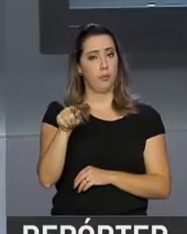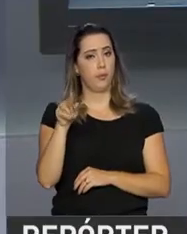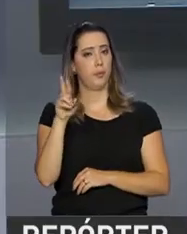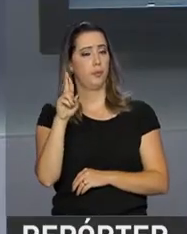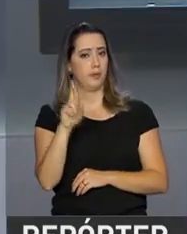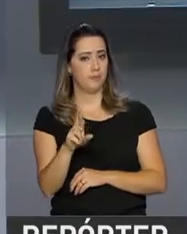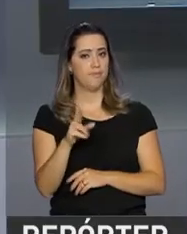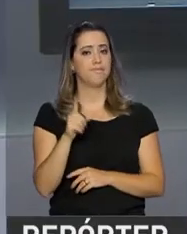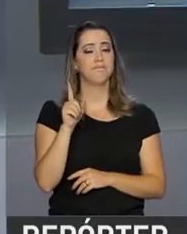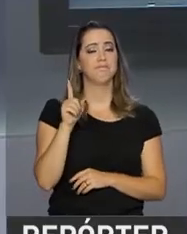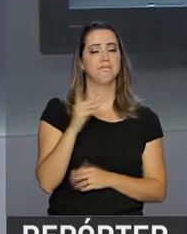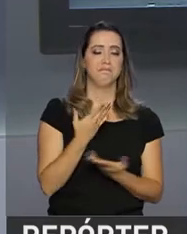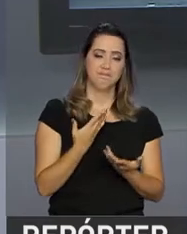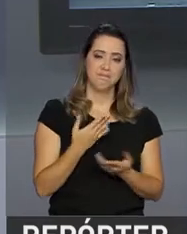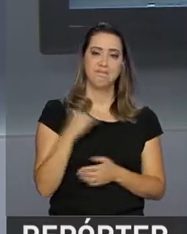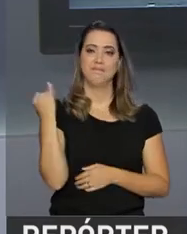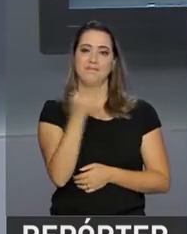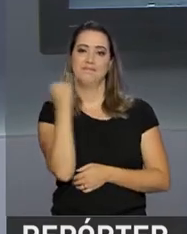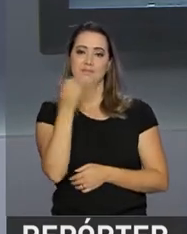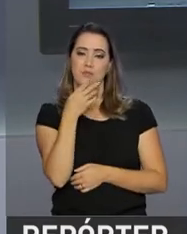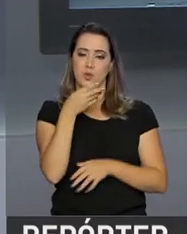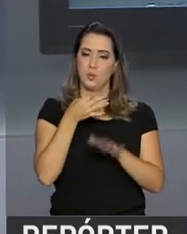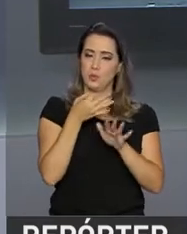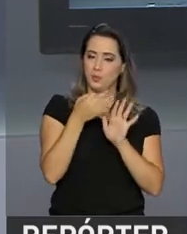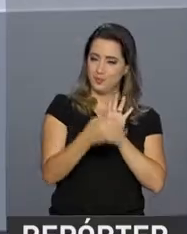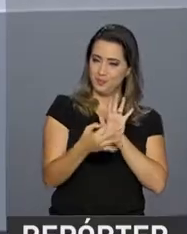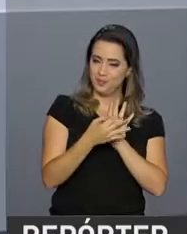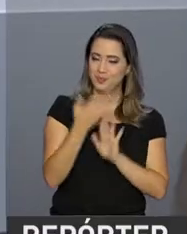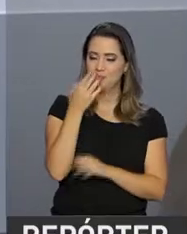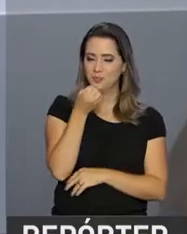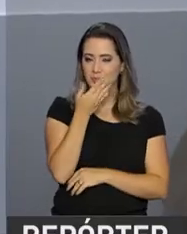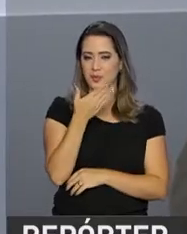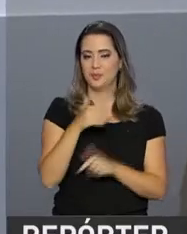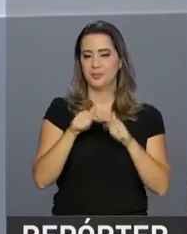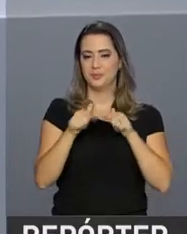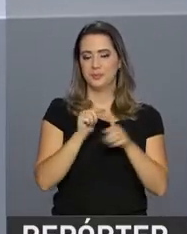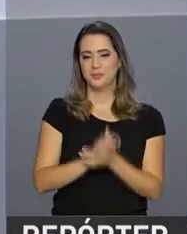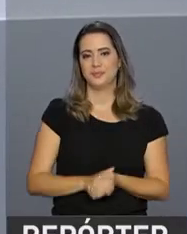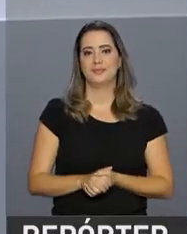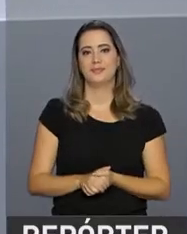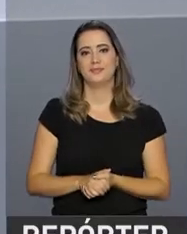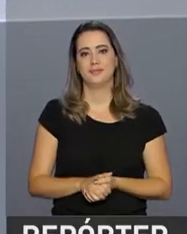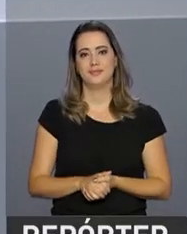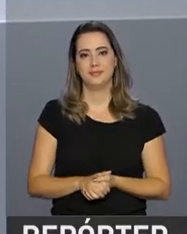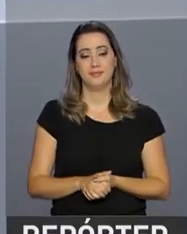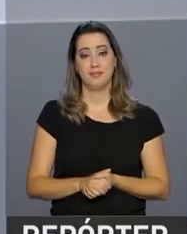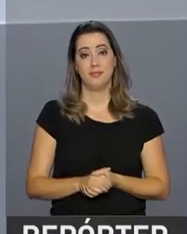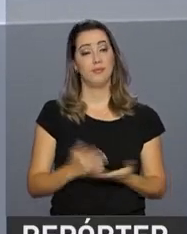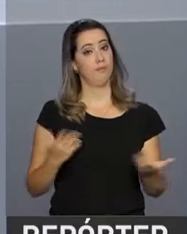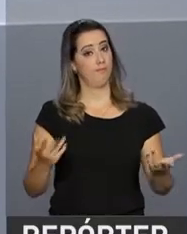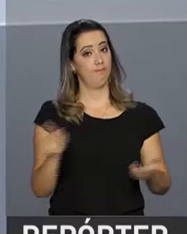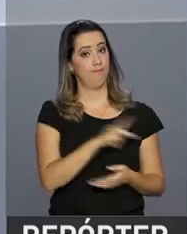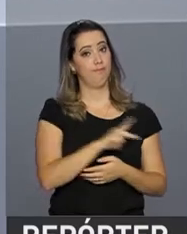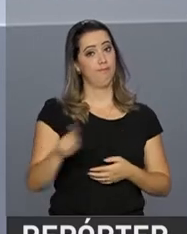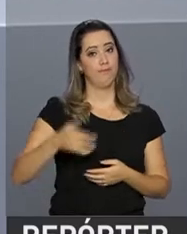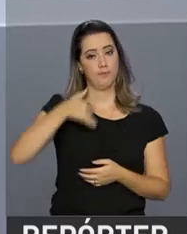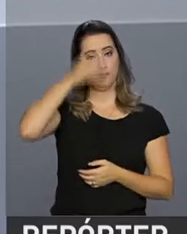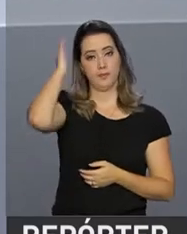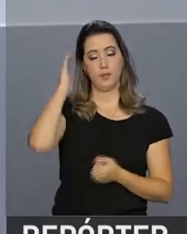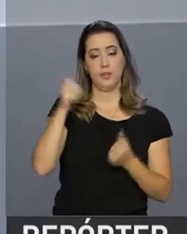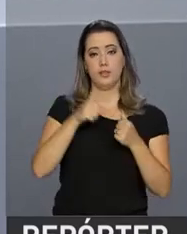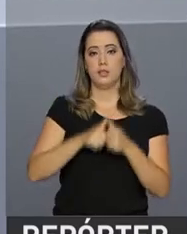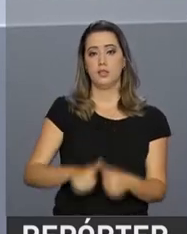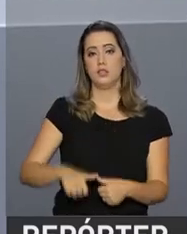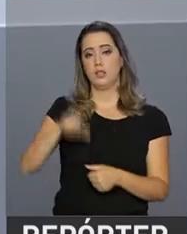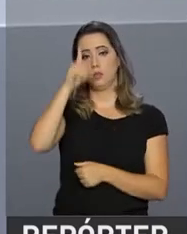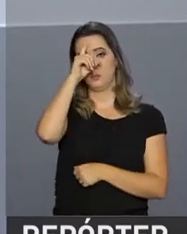Importante suas dicas aí, João Pedro. Obrigado e bom trabalho. O presidente Michel Temer esteve nesta tarde no Hospital Sírio-Libanês,